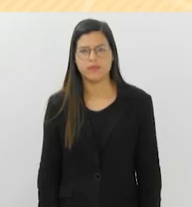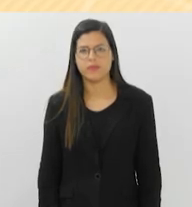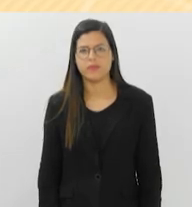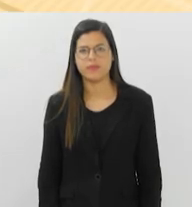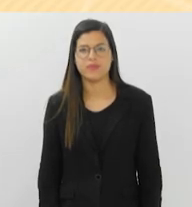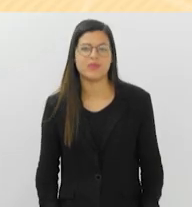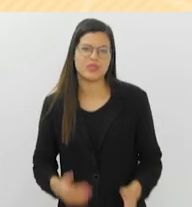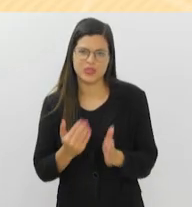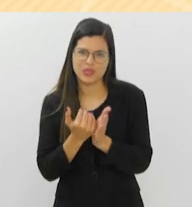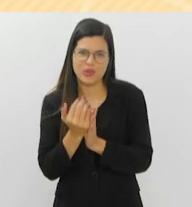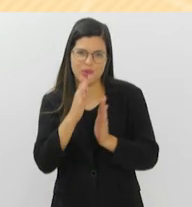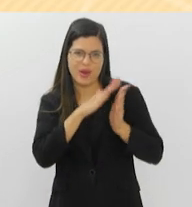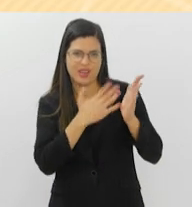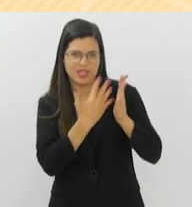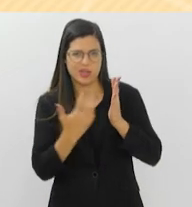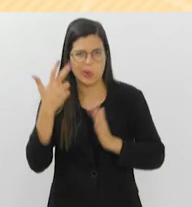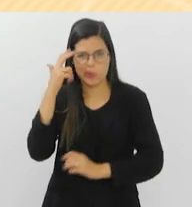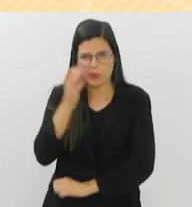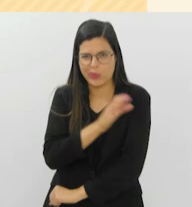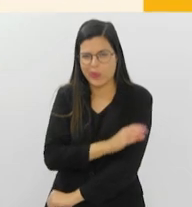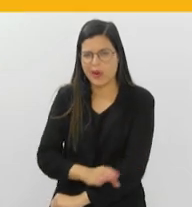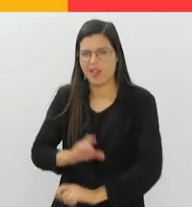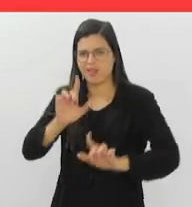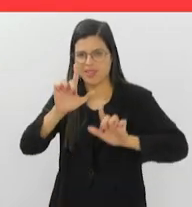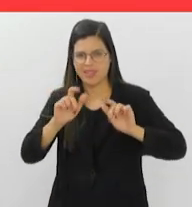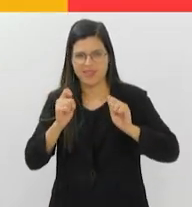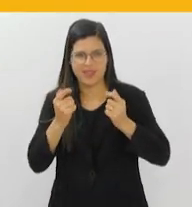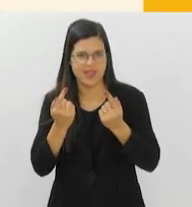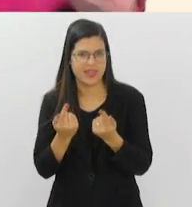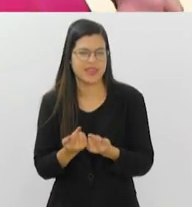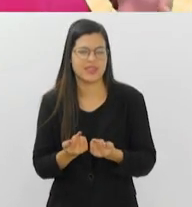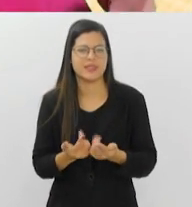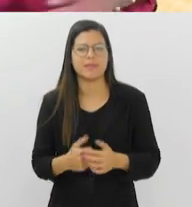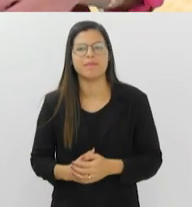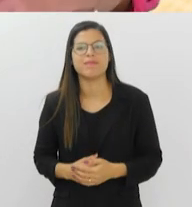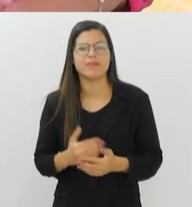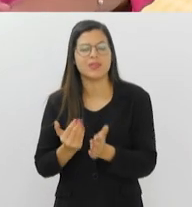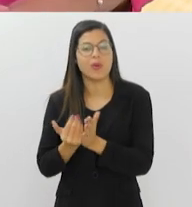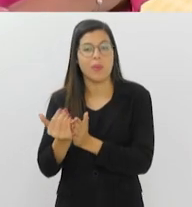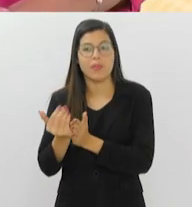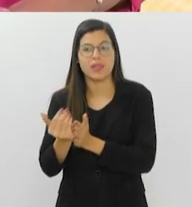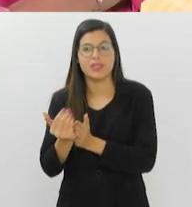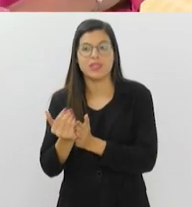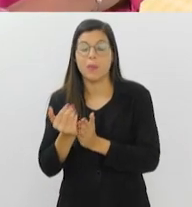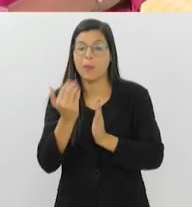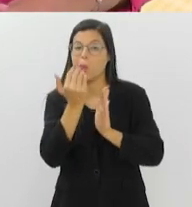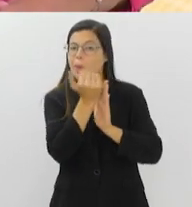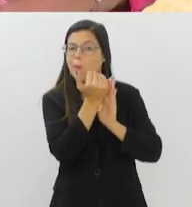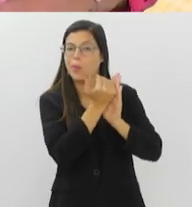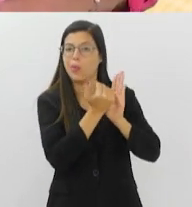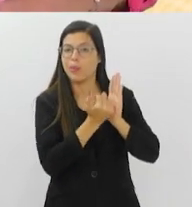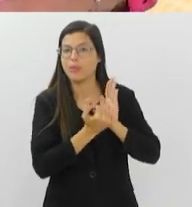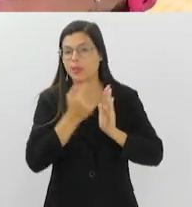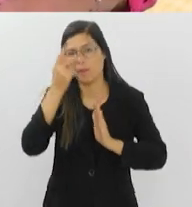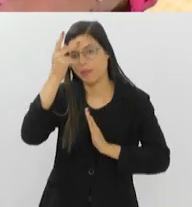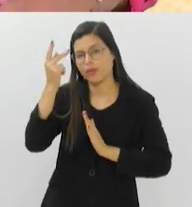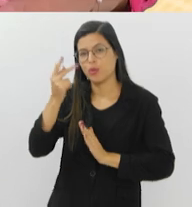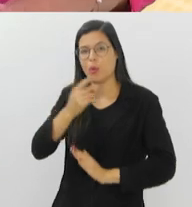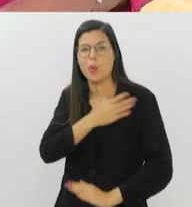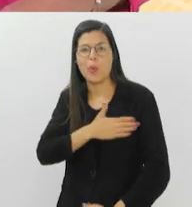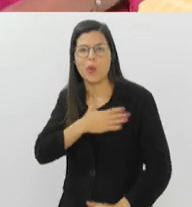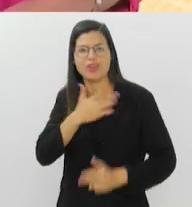Está começando mais uma Agenda Cultural da TV Alérgica. Começamos essa edição com uma programação para quem gosta de